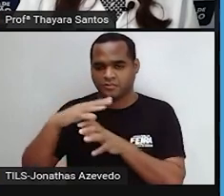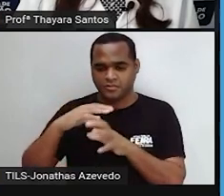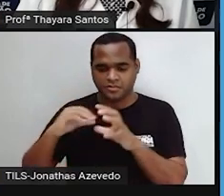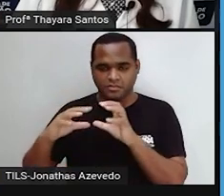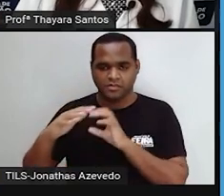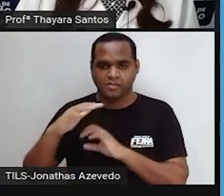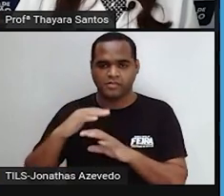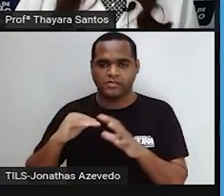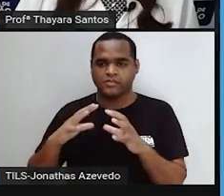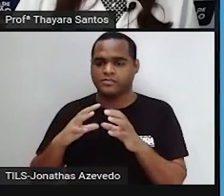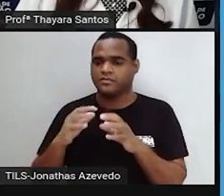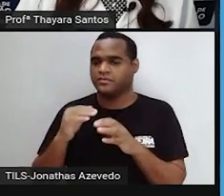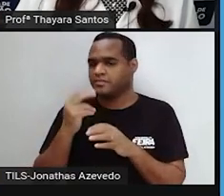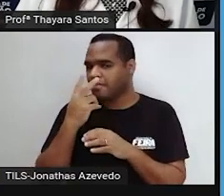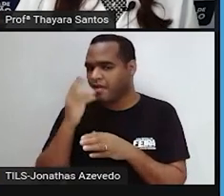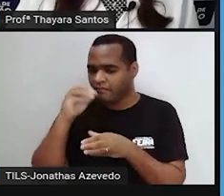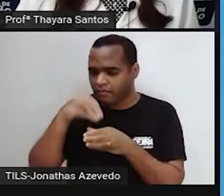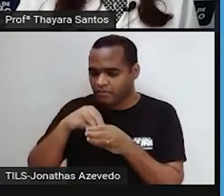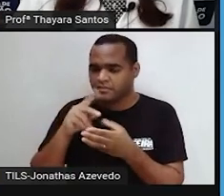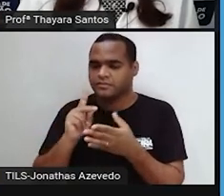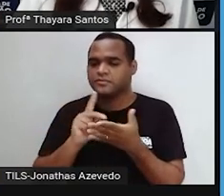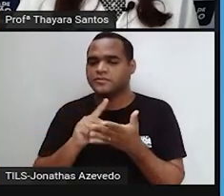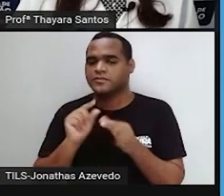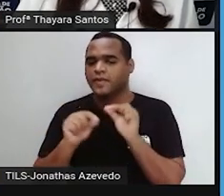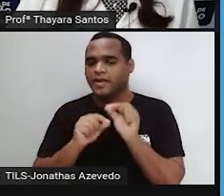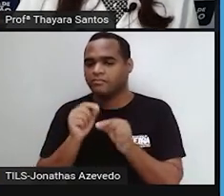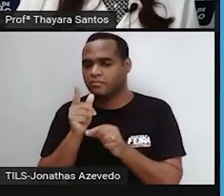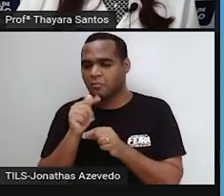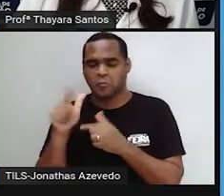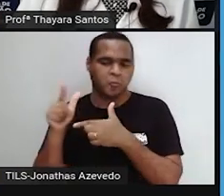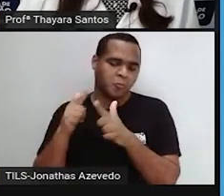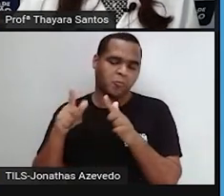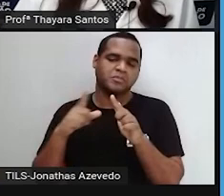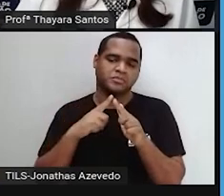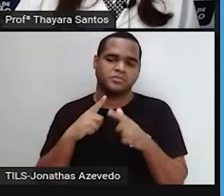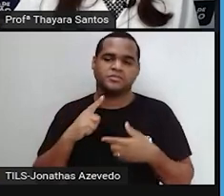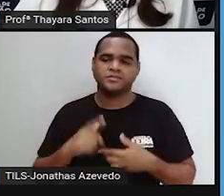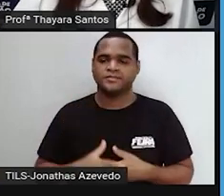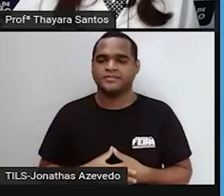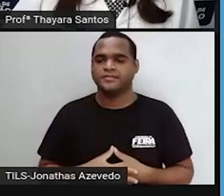vegetal. E na verdade aqui dentro dele a gente tem água e outras substâncias.